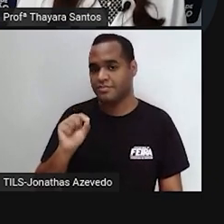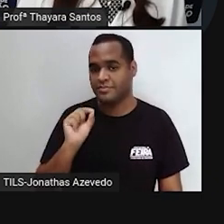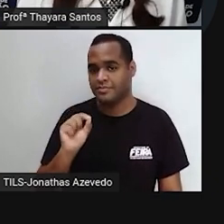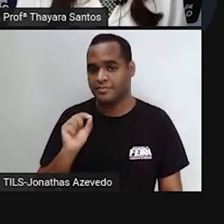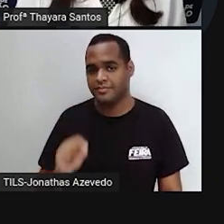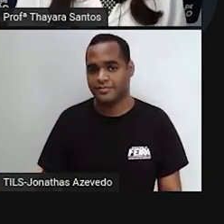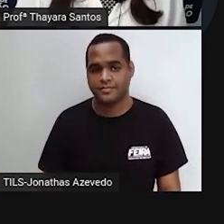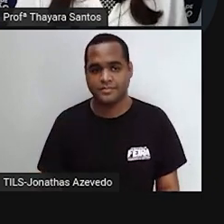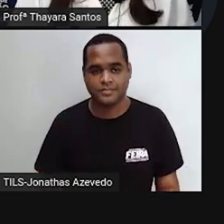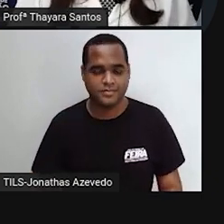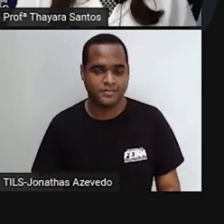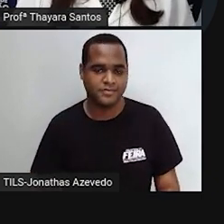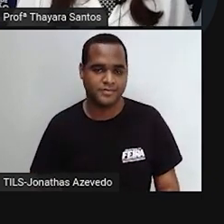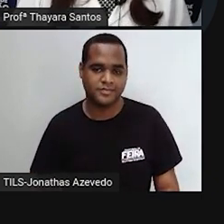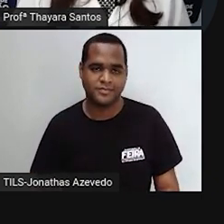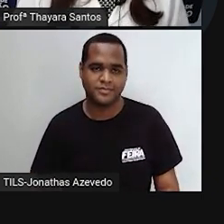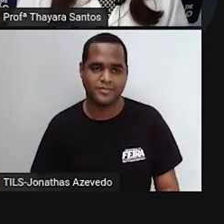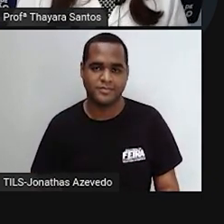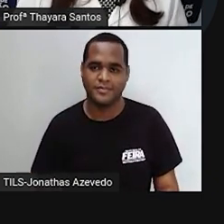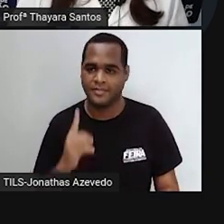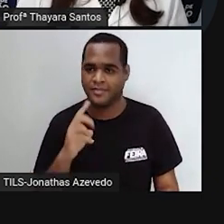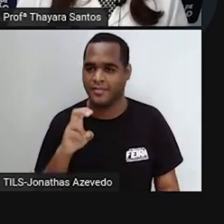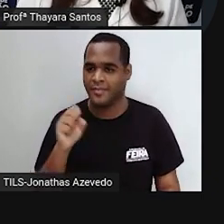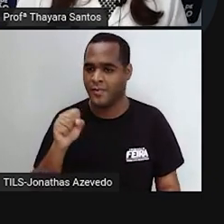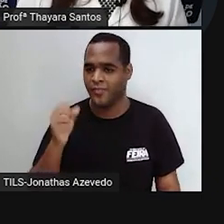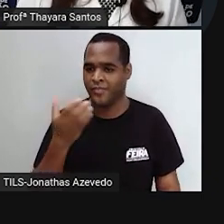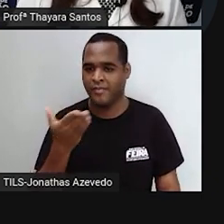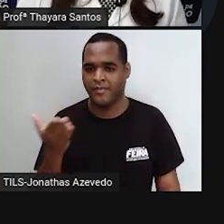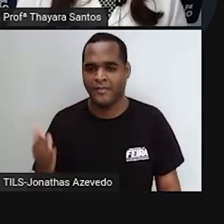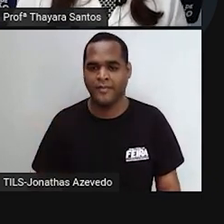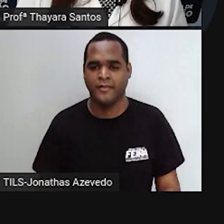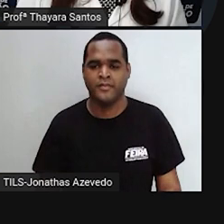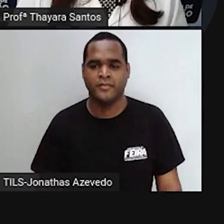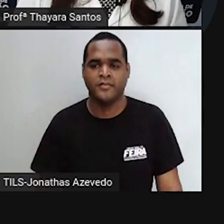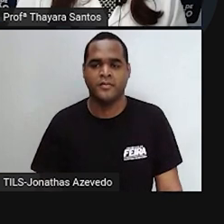15 segundinhos aí pra vocês.